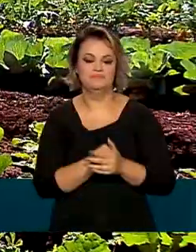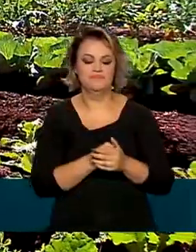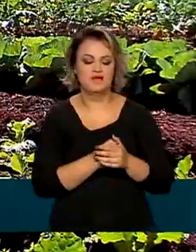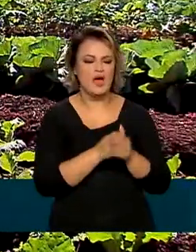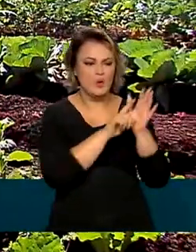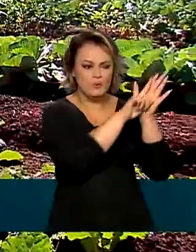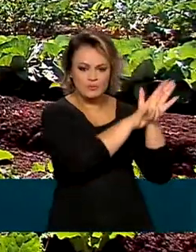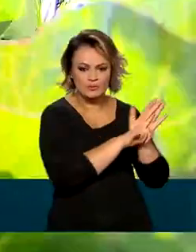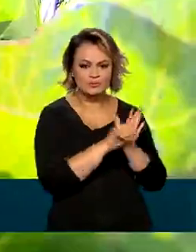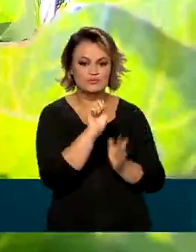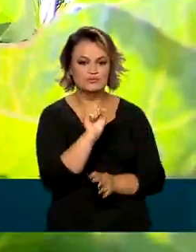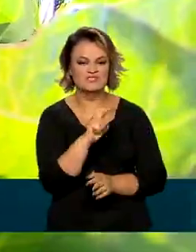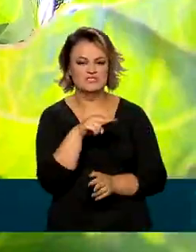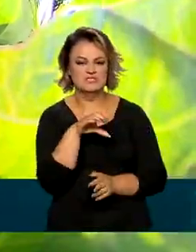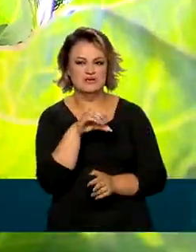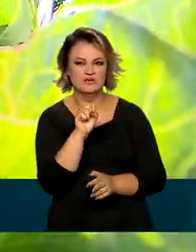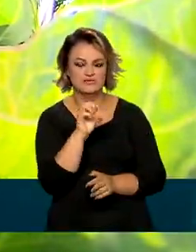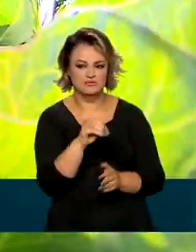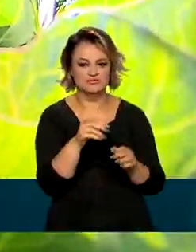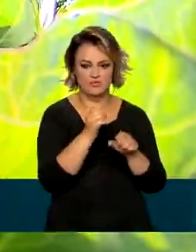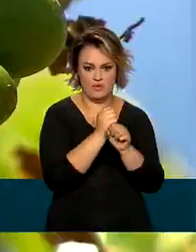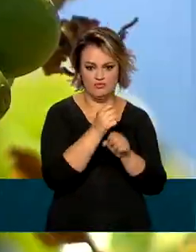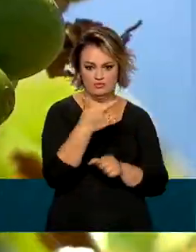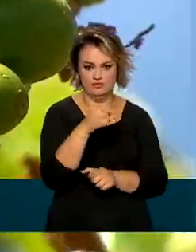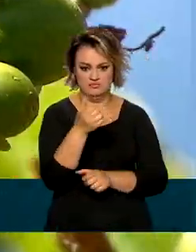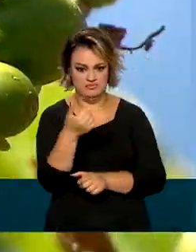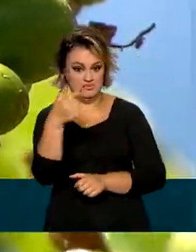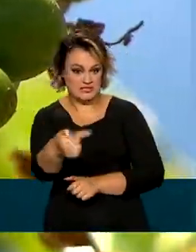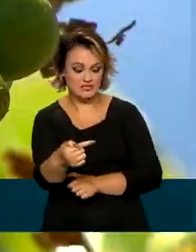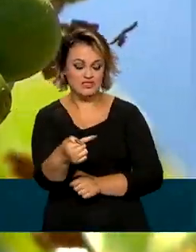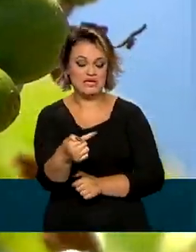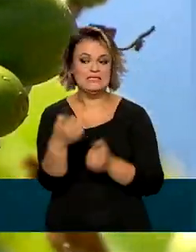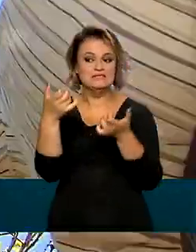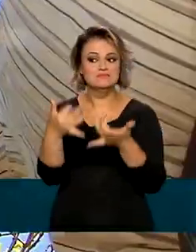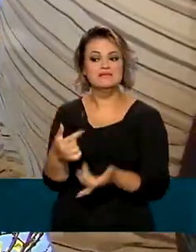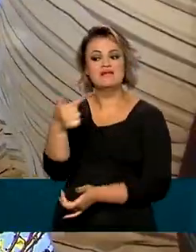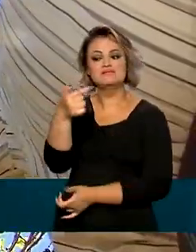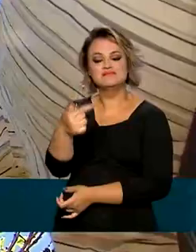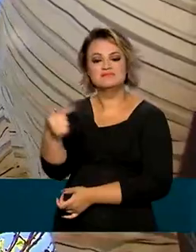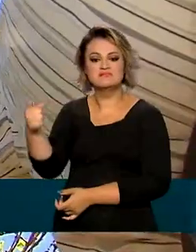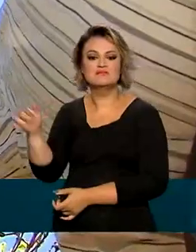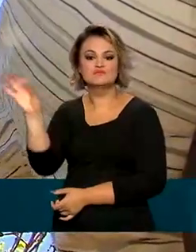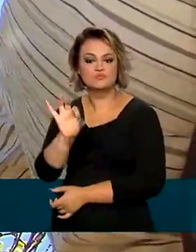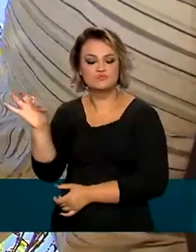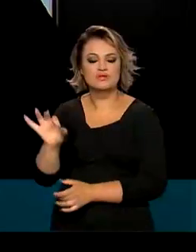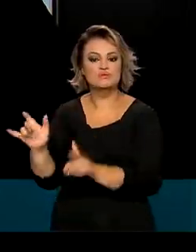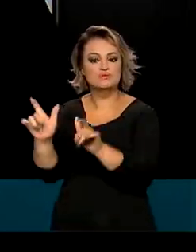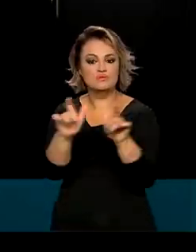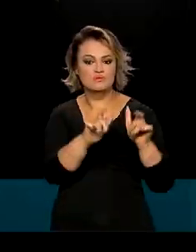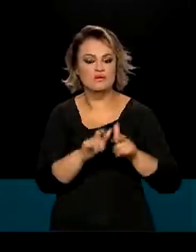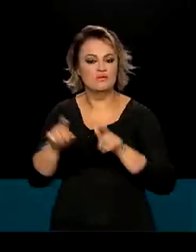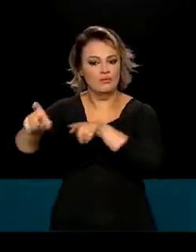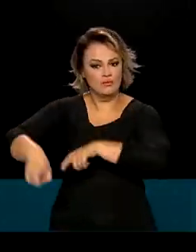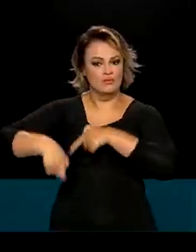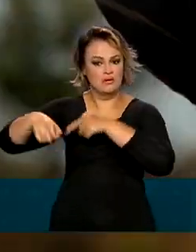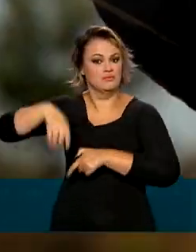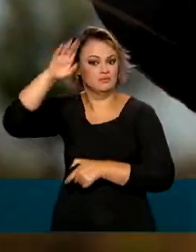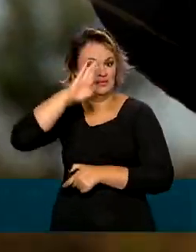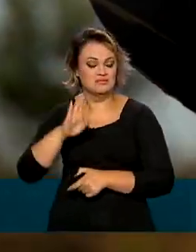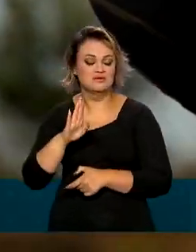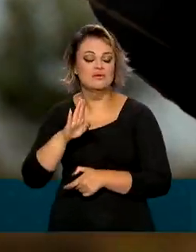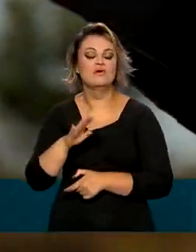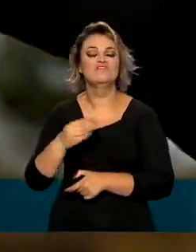censo agropecuário de 2017, cerca de 77% dos estabelecimentos rurais no país